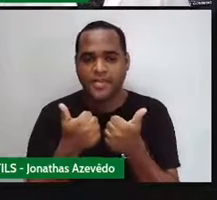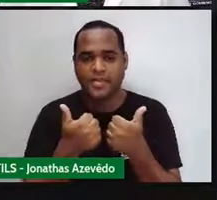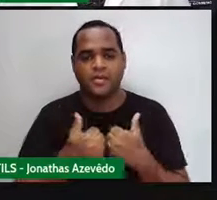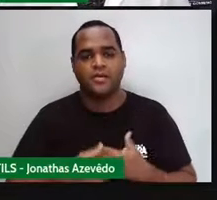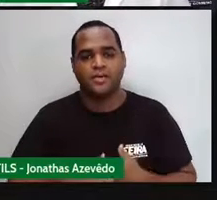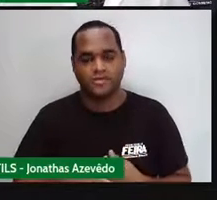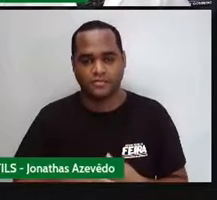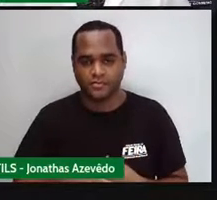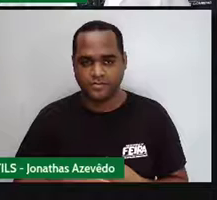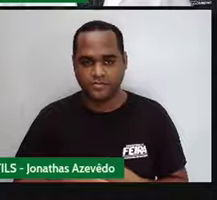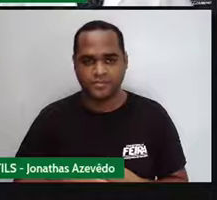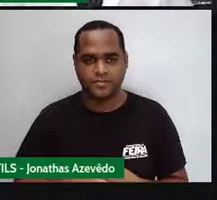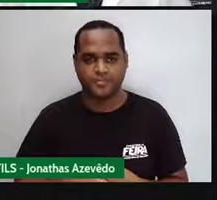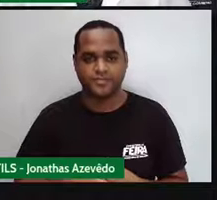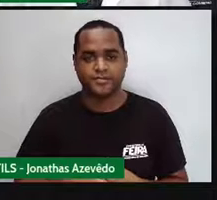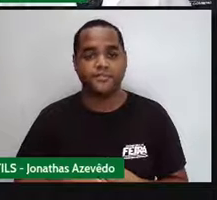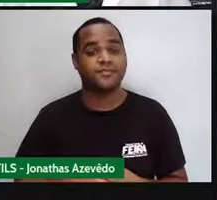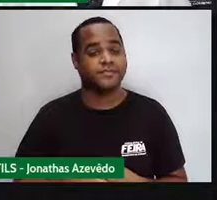Ah.